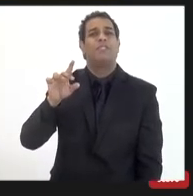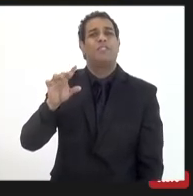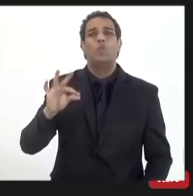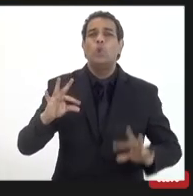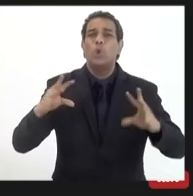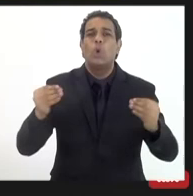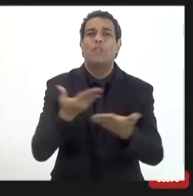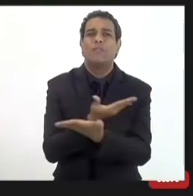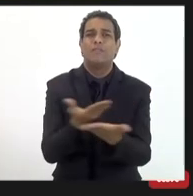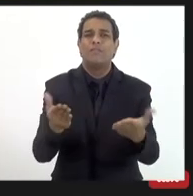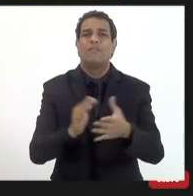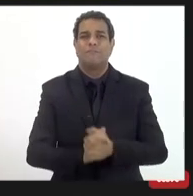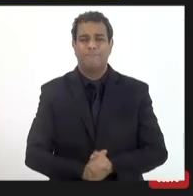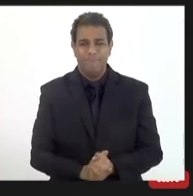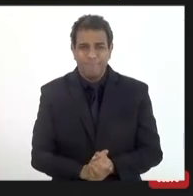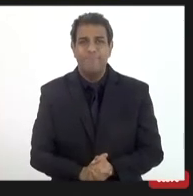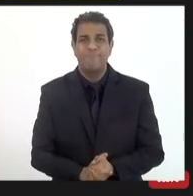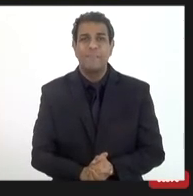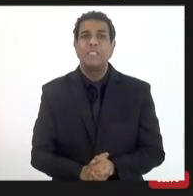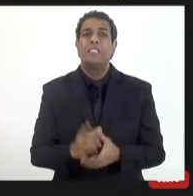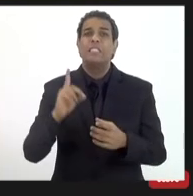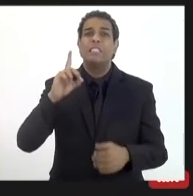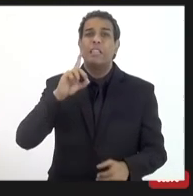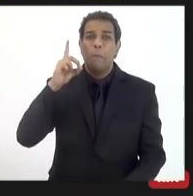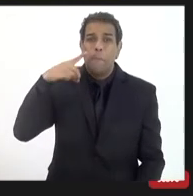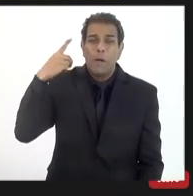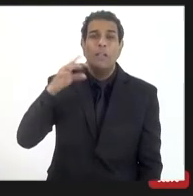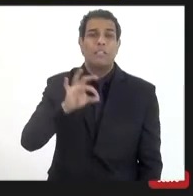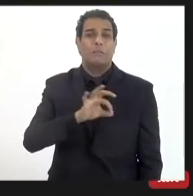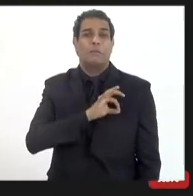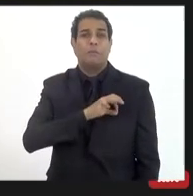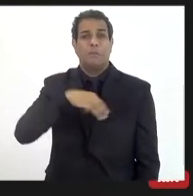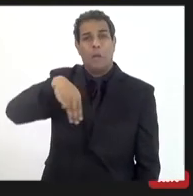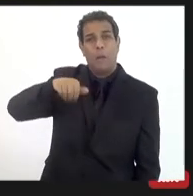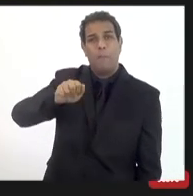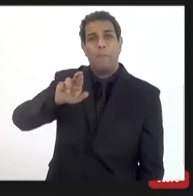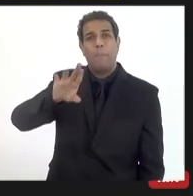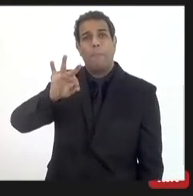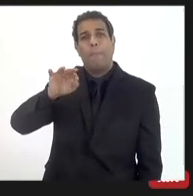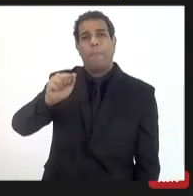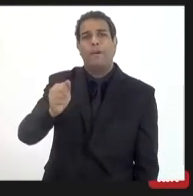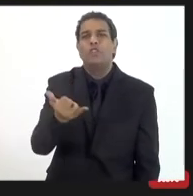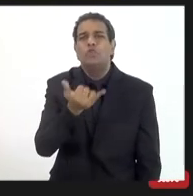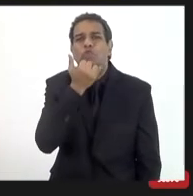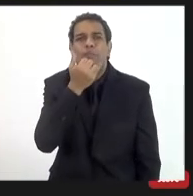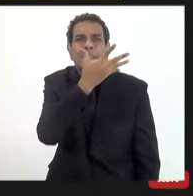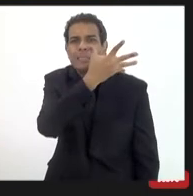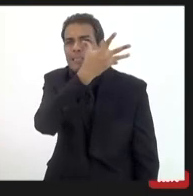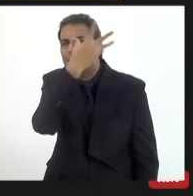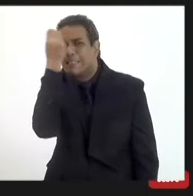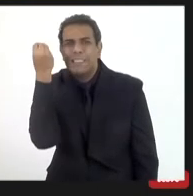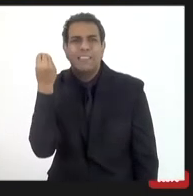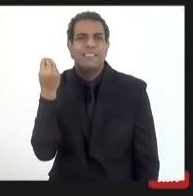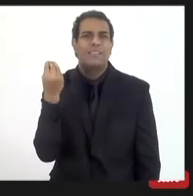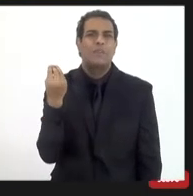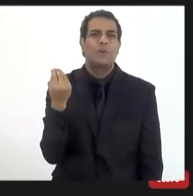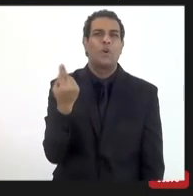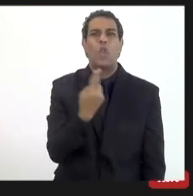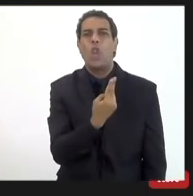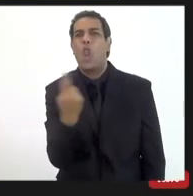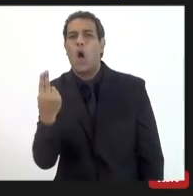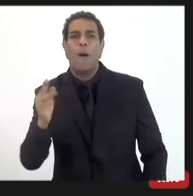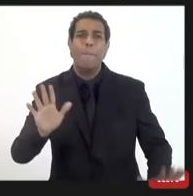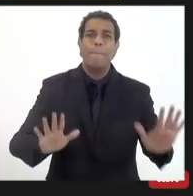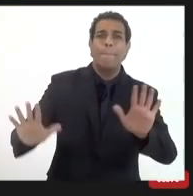vejo aqui a deputada Marta Rocha deputada Mônica Francisco me perdoem se pula alguém aqui se me passa alguém na tela